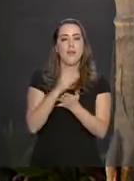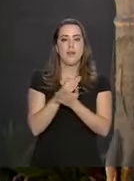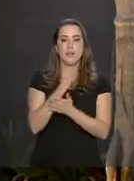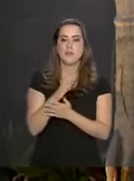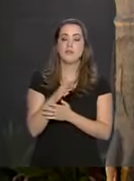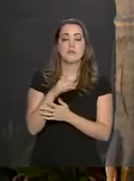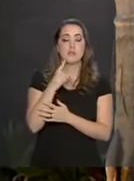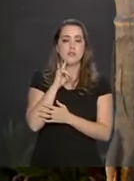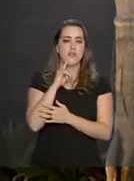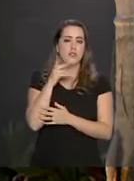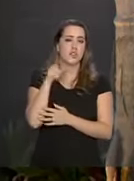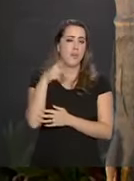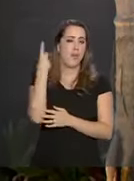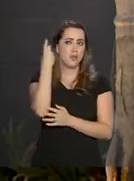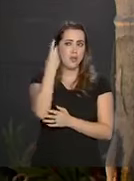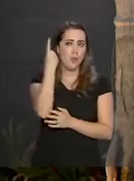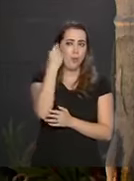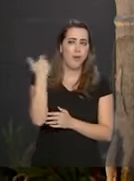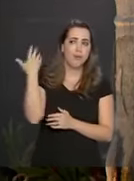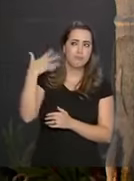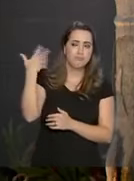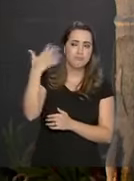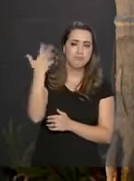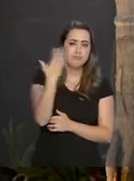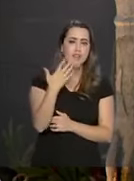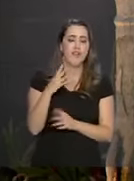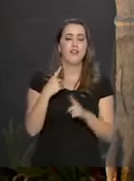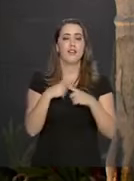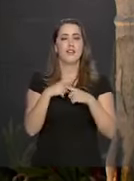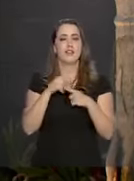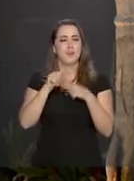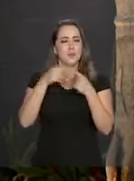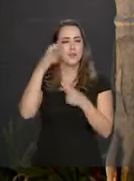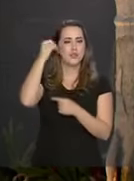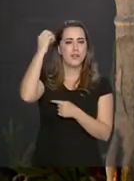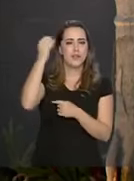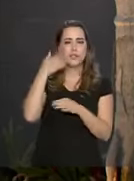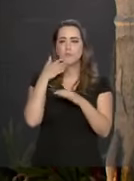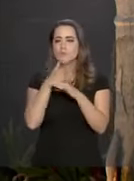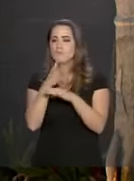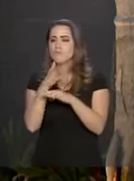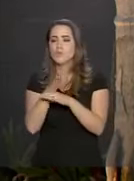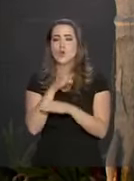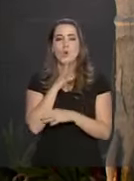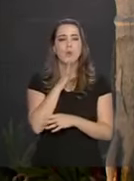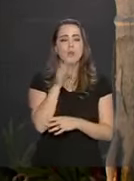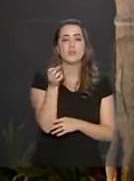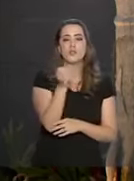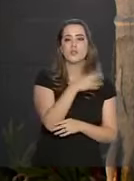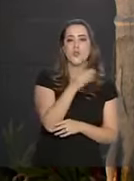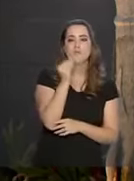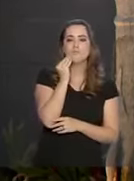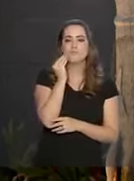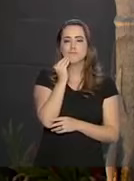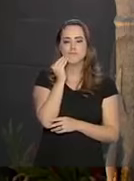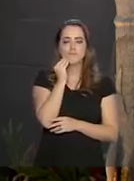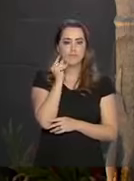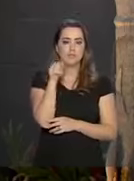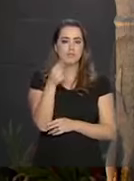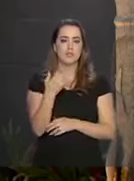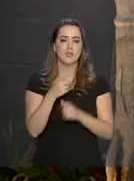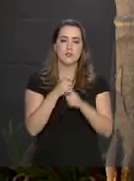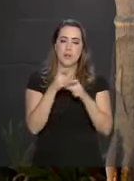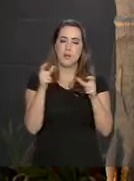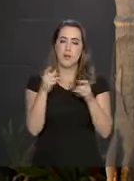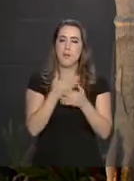tradicionais do Brasil, um país tropical. E à medida que a vai viajando, gente vai tendo acesso a novas opções de degustação, a gente